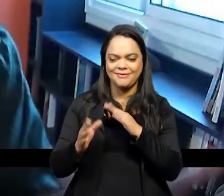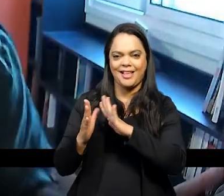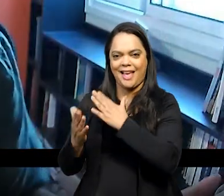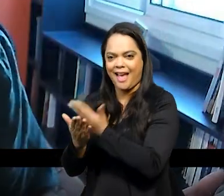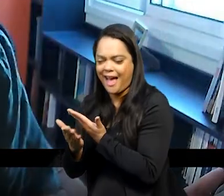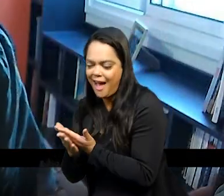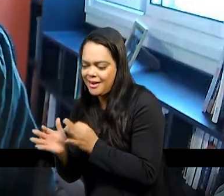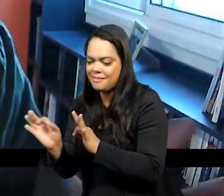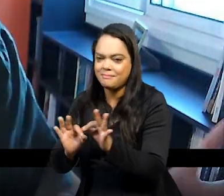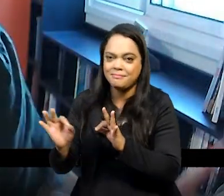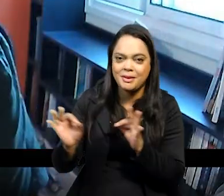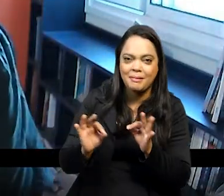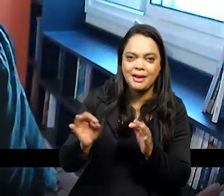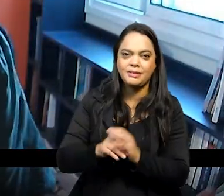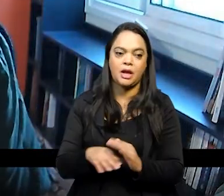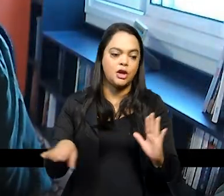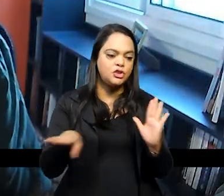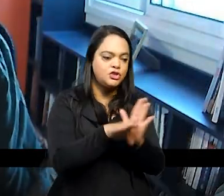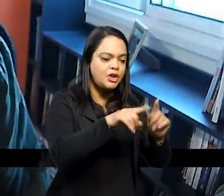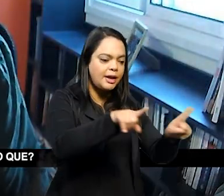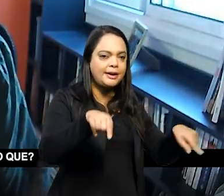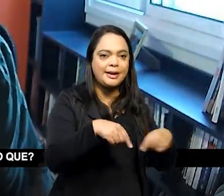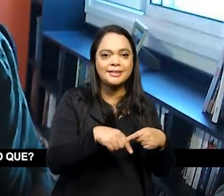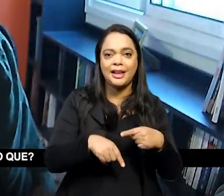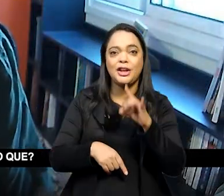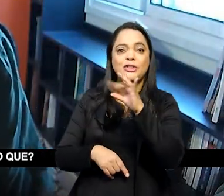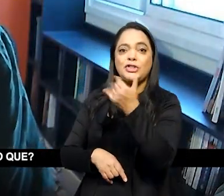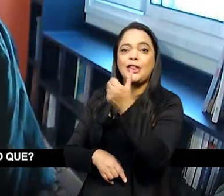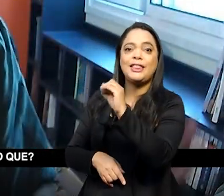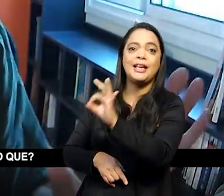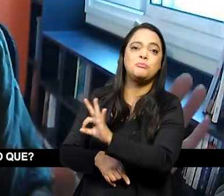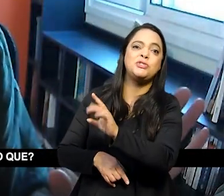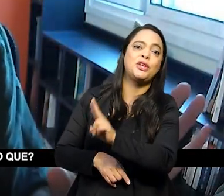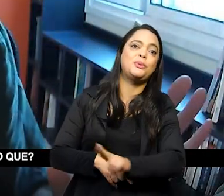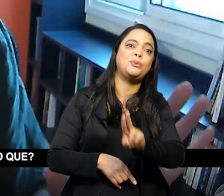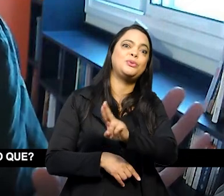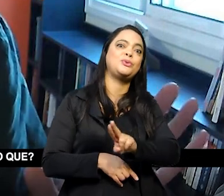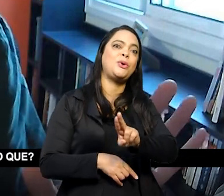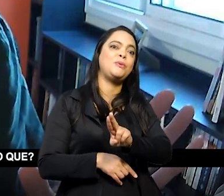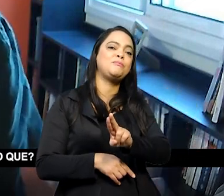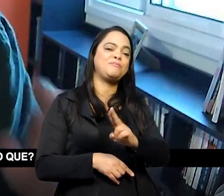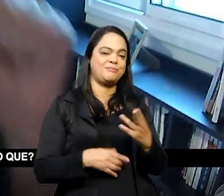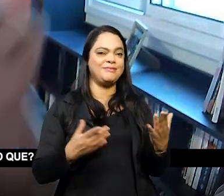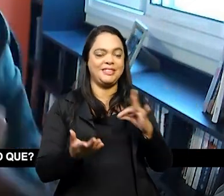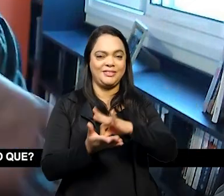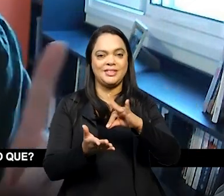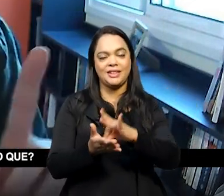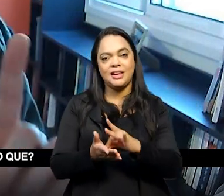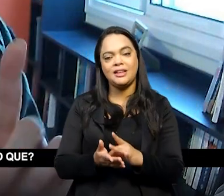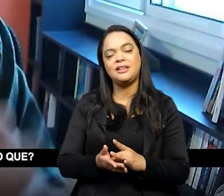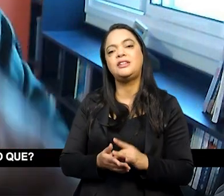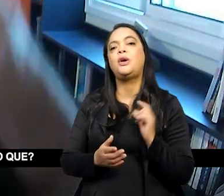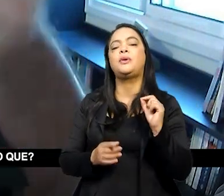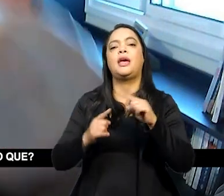chegando lá você aproveitou 10% daquilo lá não é verdade é assim então o que vai para a sala de aula porque tem uma